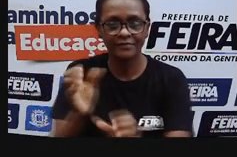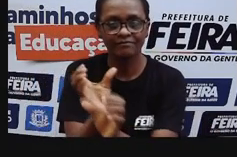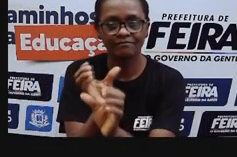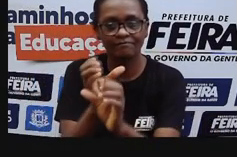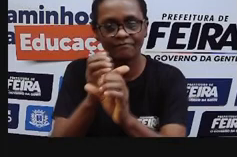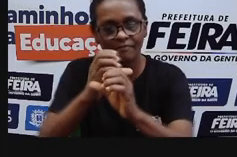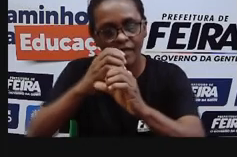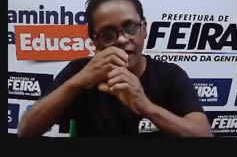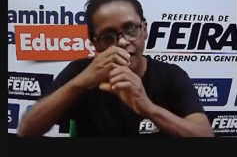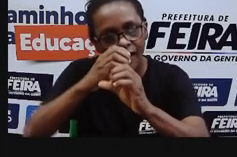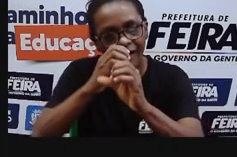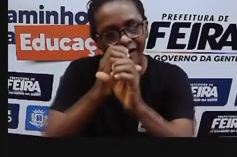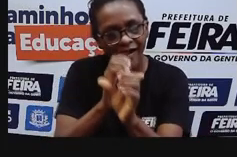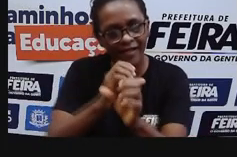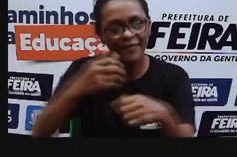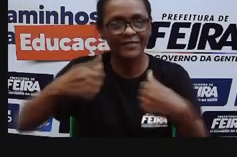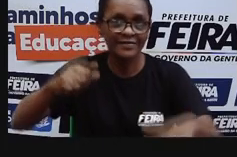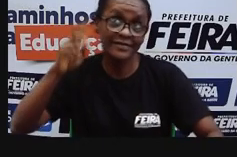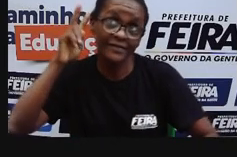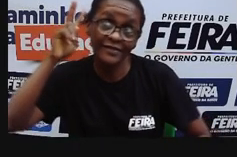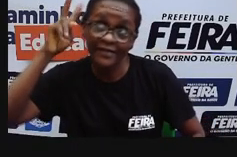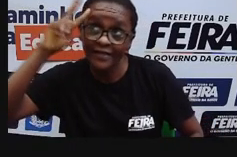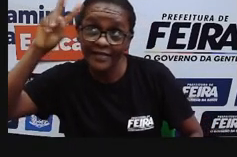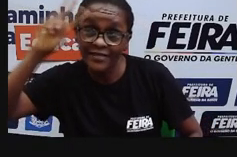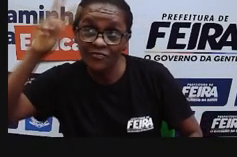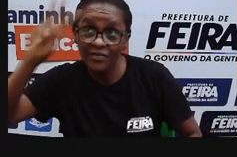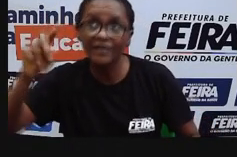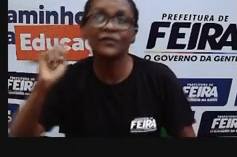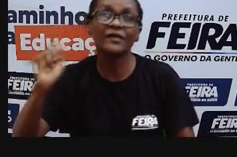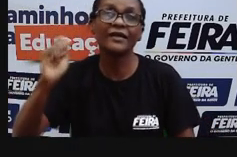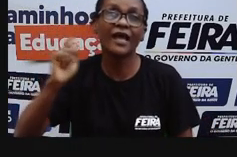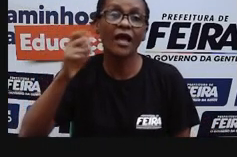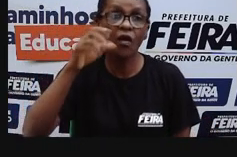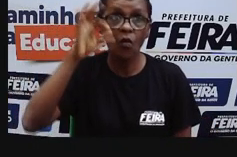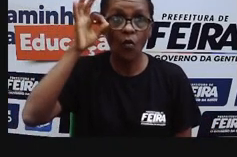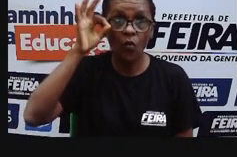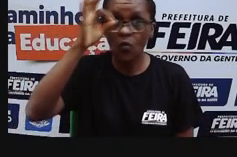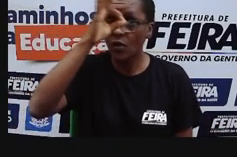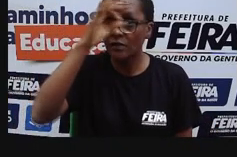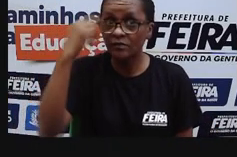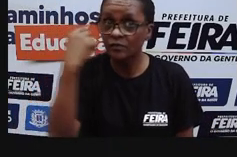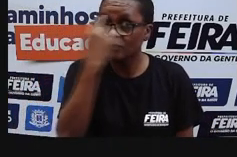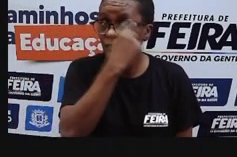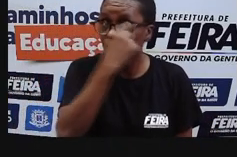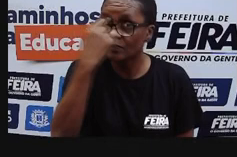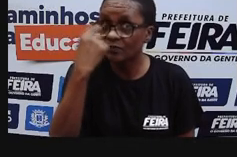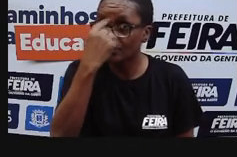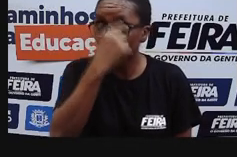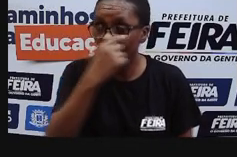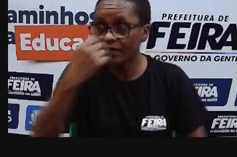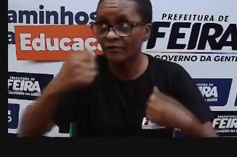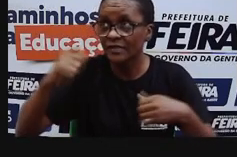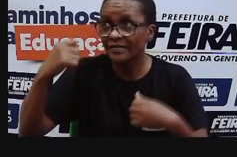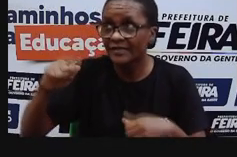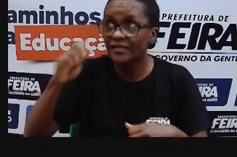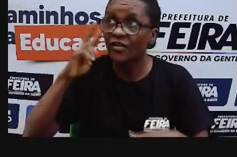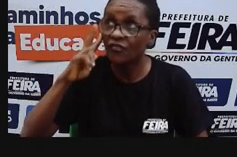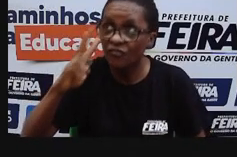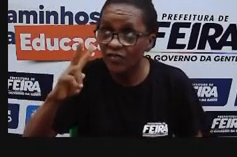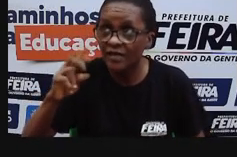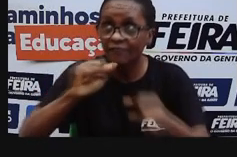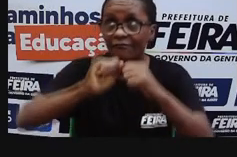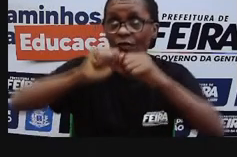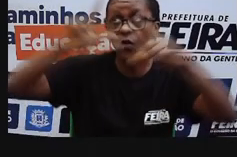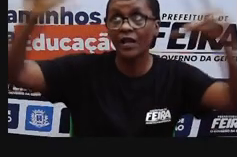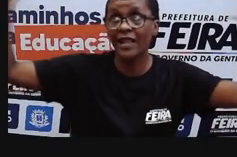lembrar que os nossos olhos são sensíveis à luz. Então, pra gente enxergar, né? O nosso olho, ele precisa